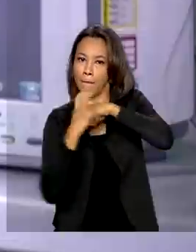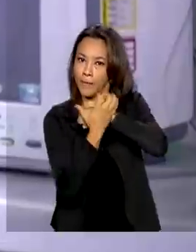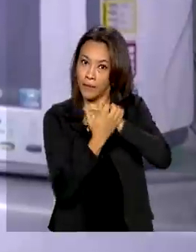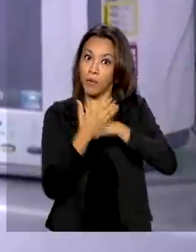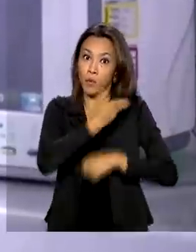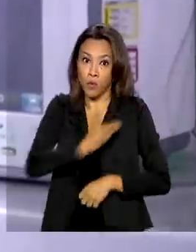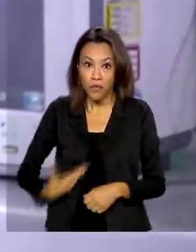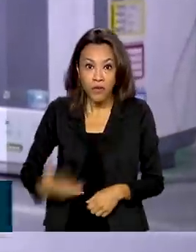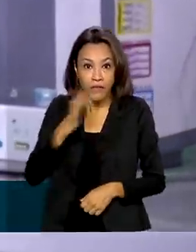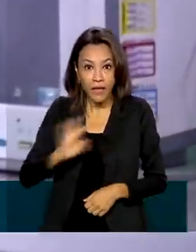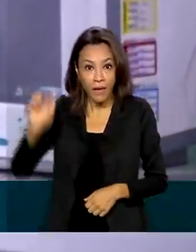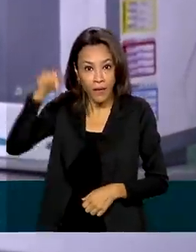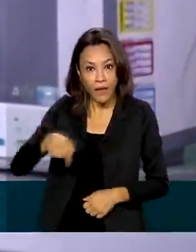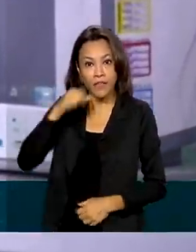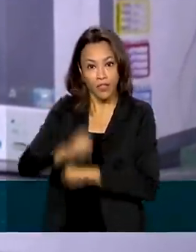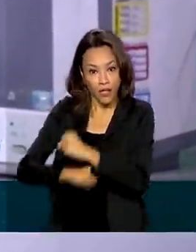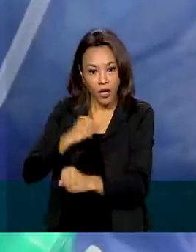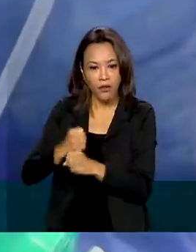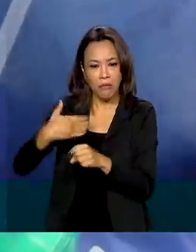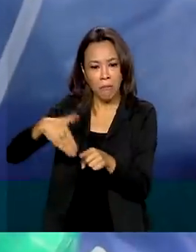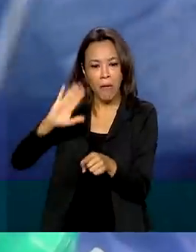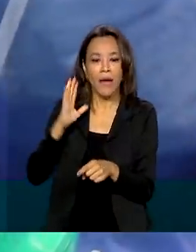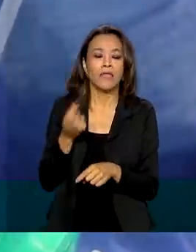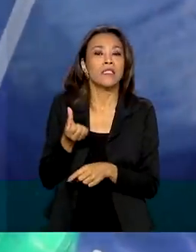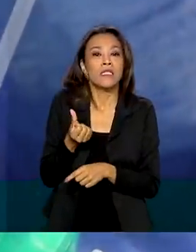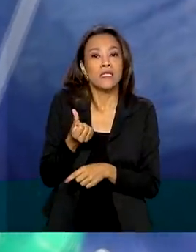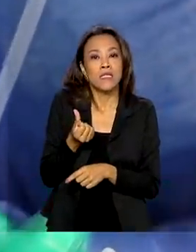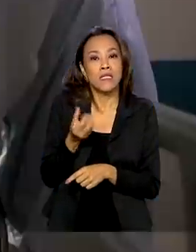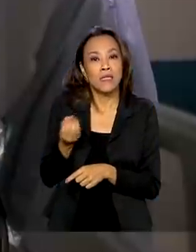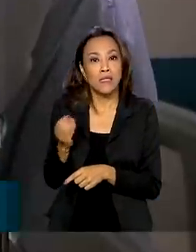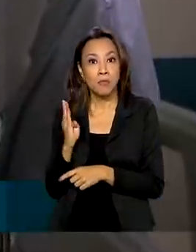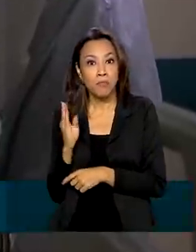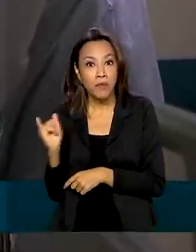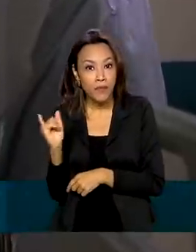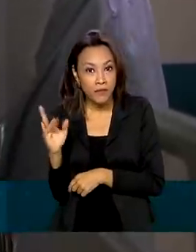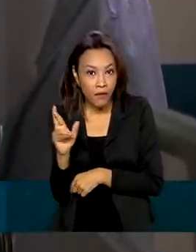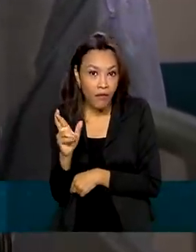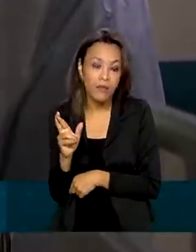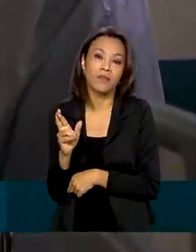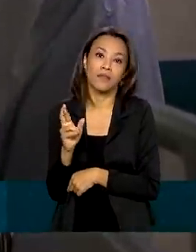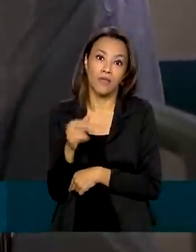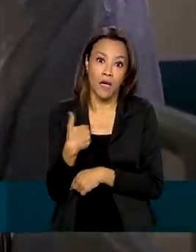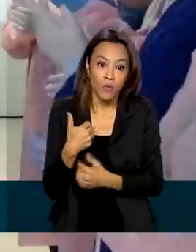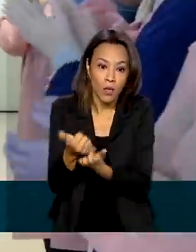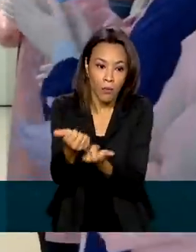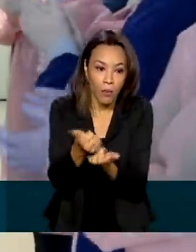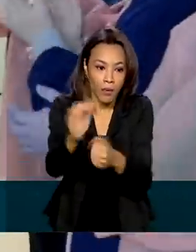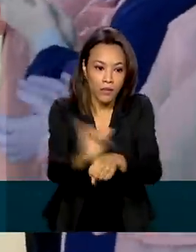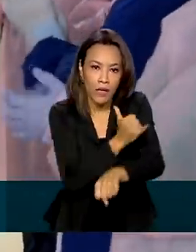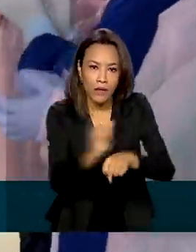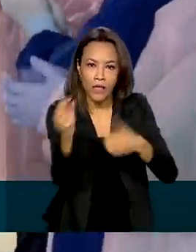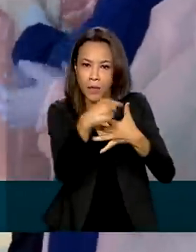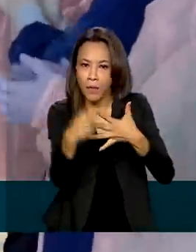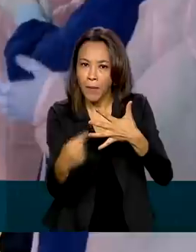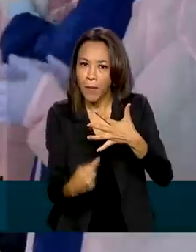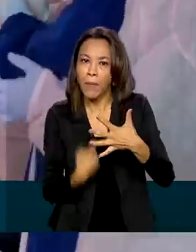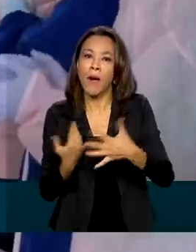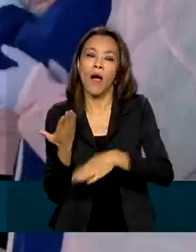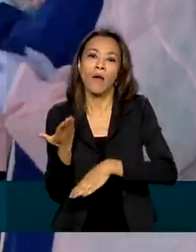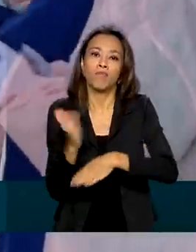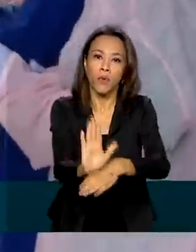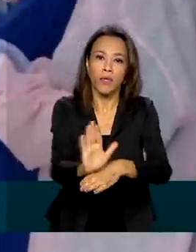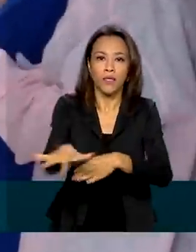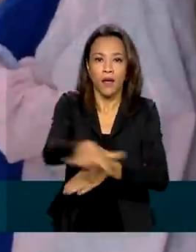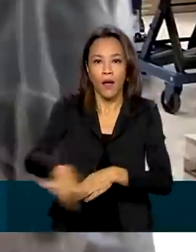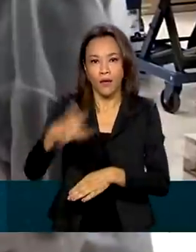desembolsou este ano mais de 600 bilhões de reais. As medidas de socorro à população no âmbito da saúde